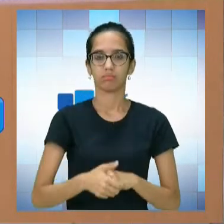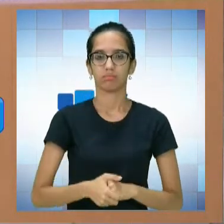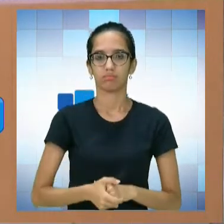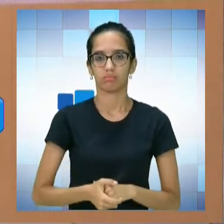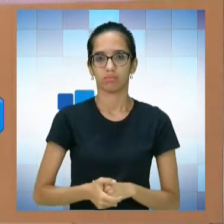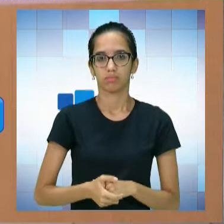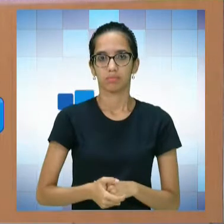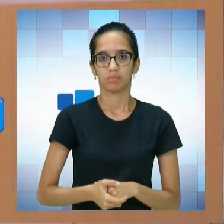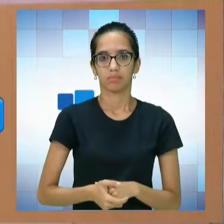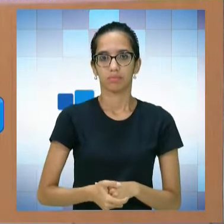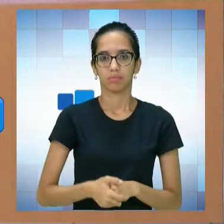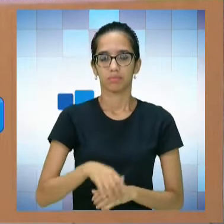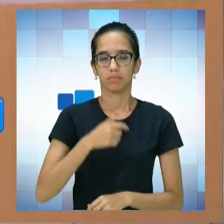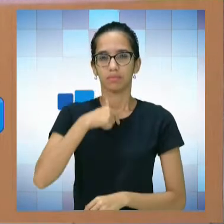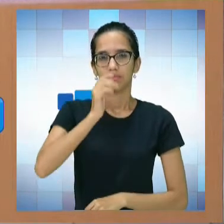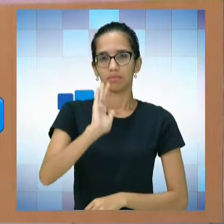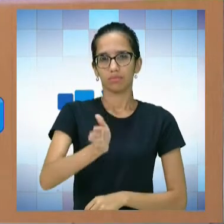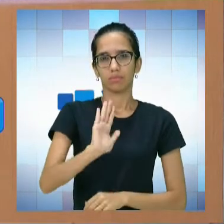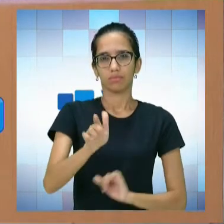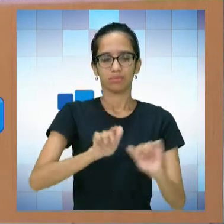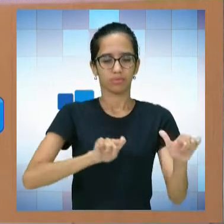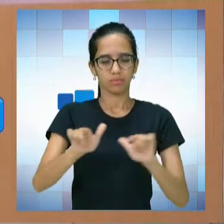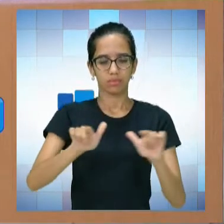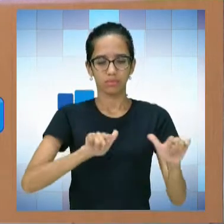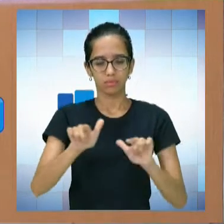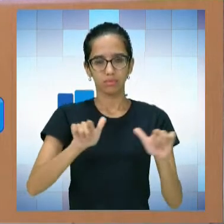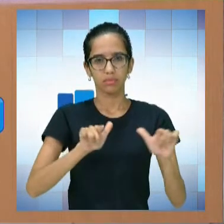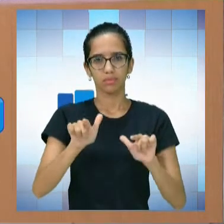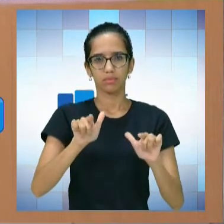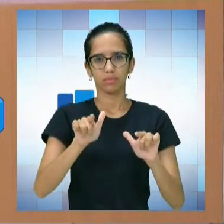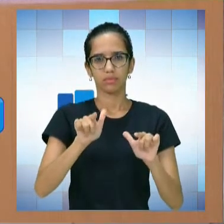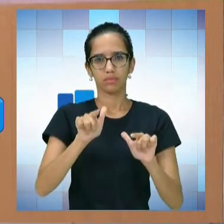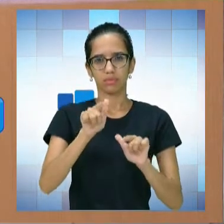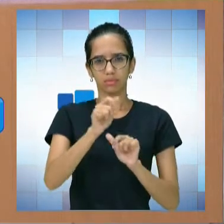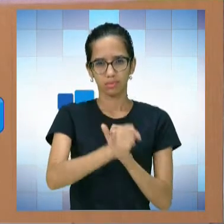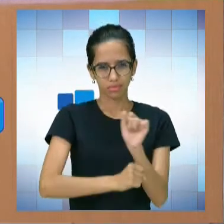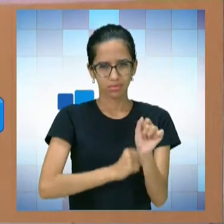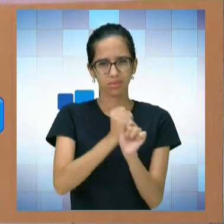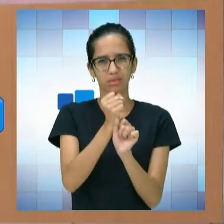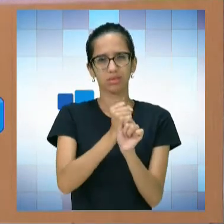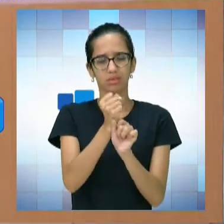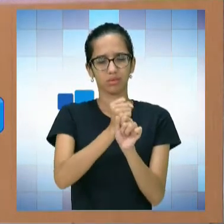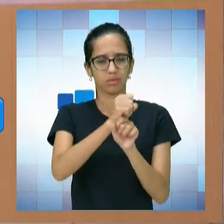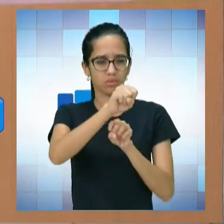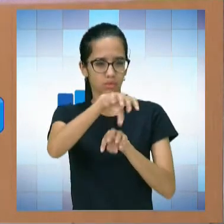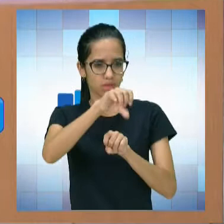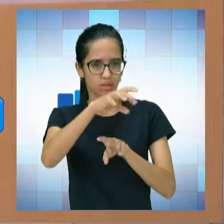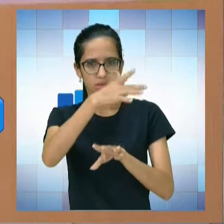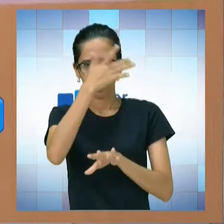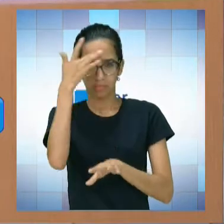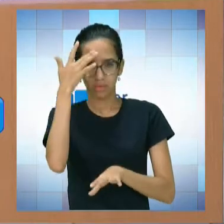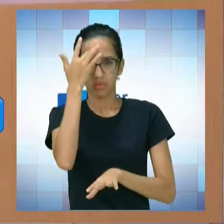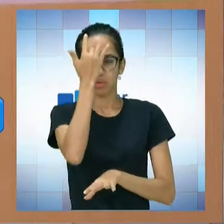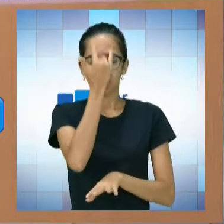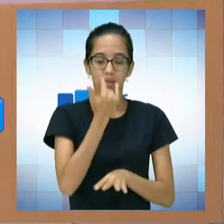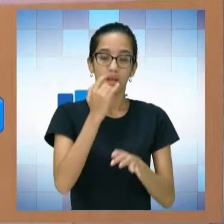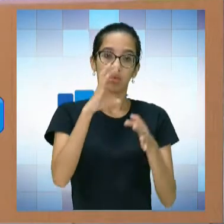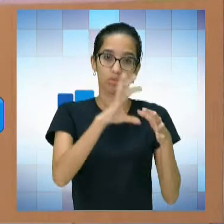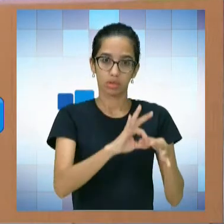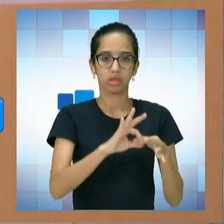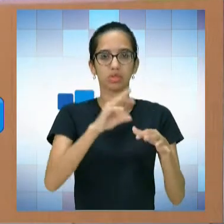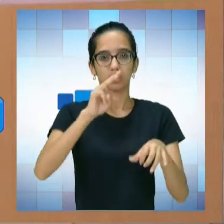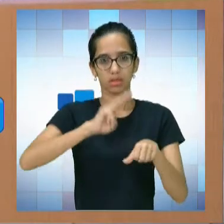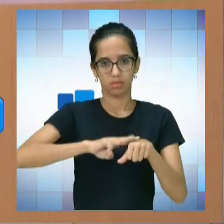Eu trabalho há bastante tempo já com a educação do cego, mais precisamente com a matemática,